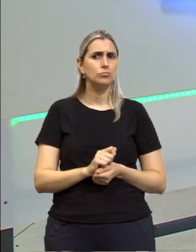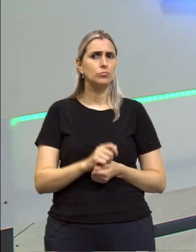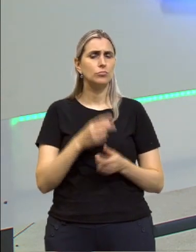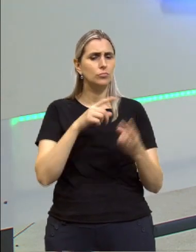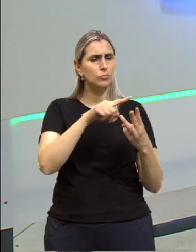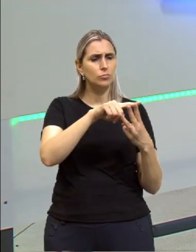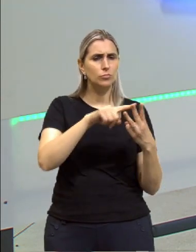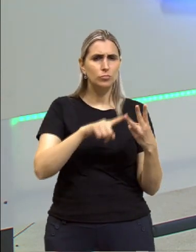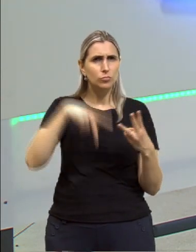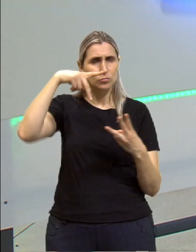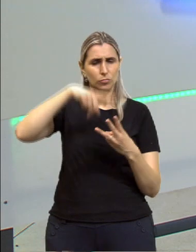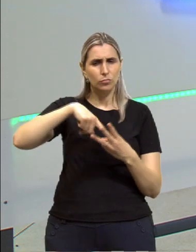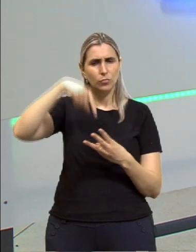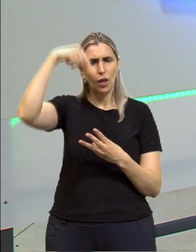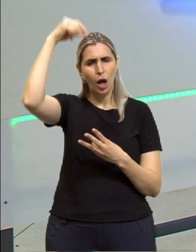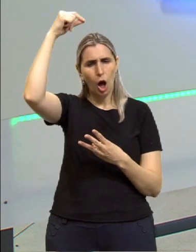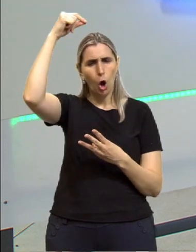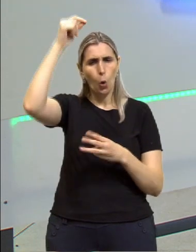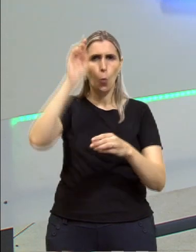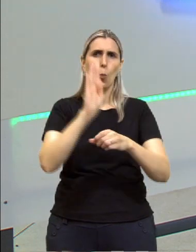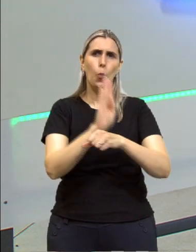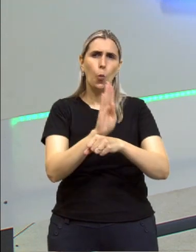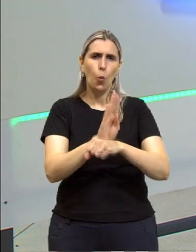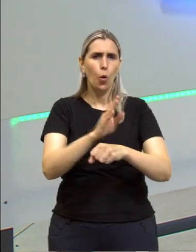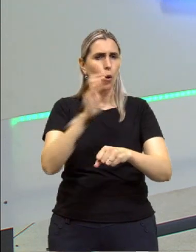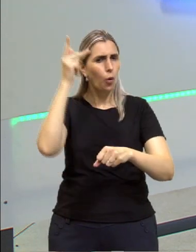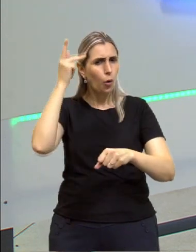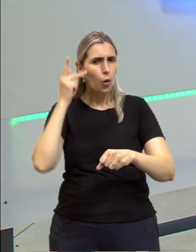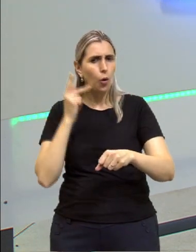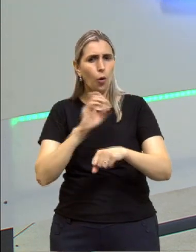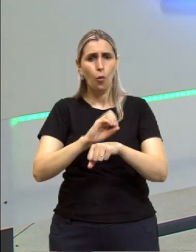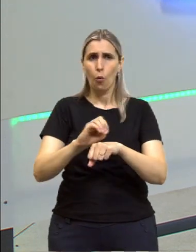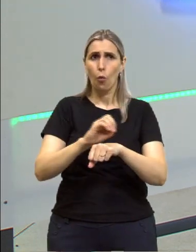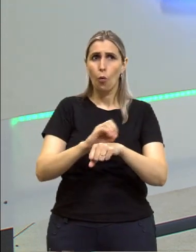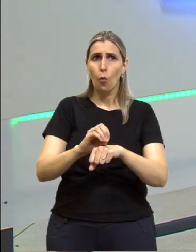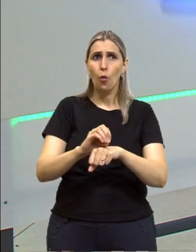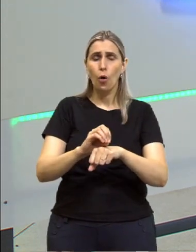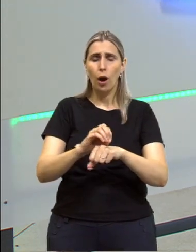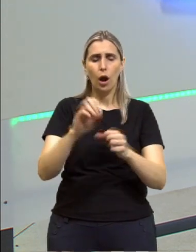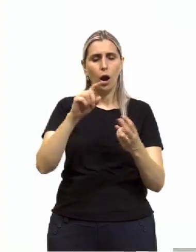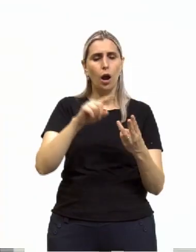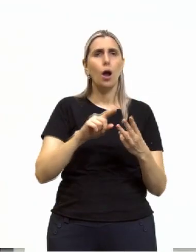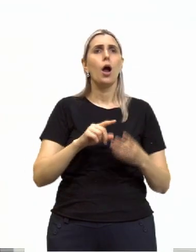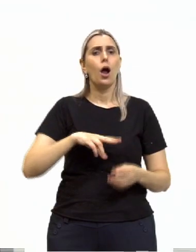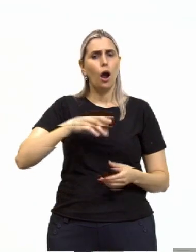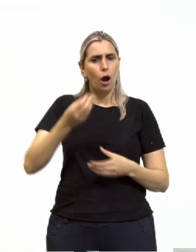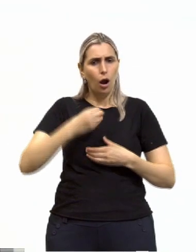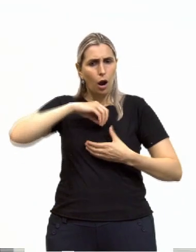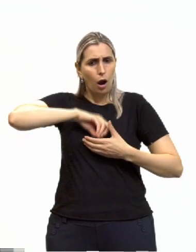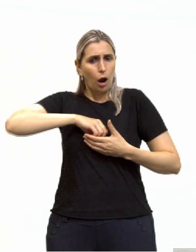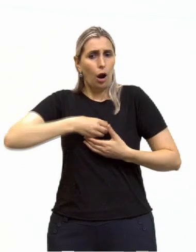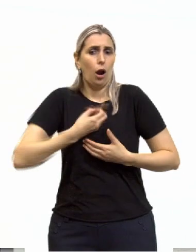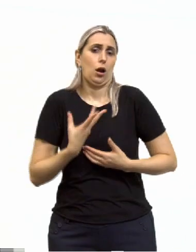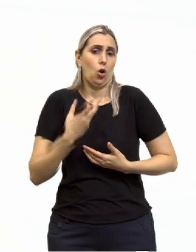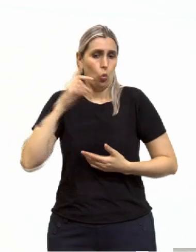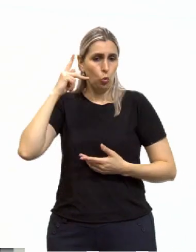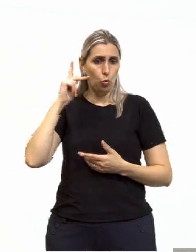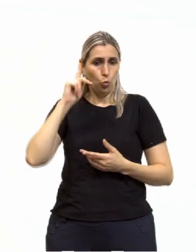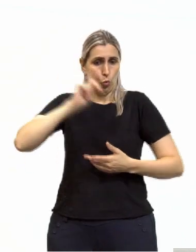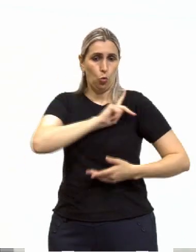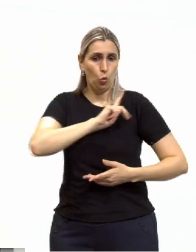almas, alma de bronze, alma de prata e alma de ouro. Então, a virtude do dirigente. Já